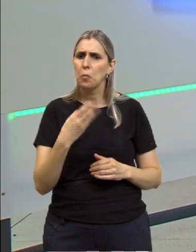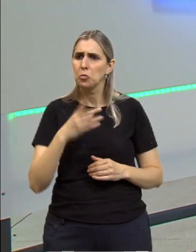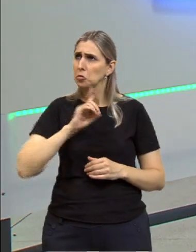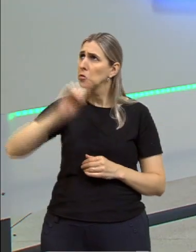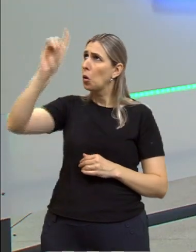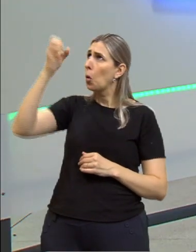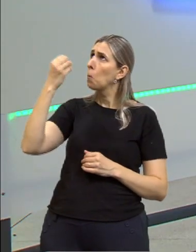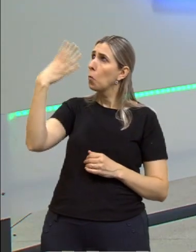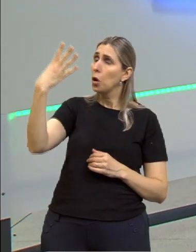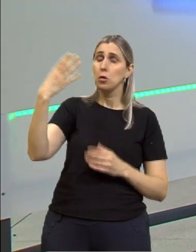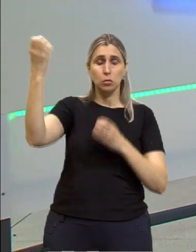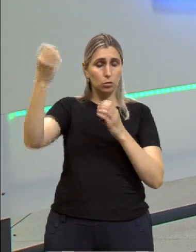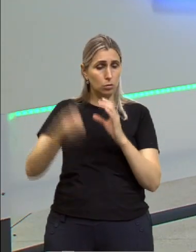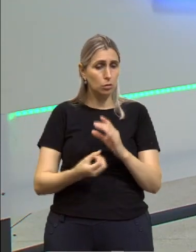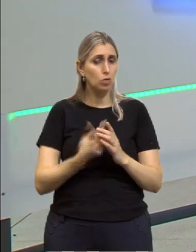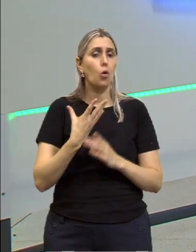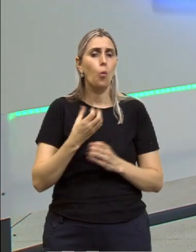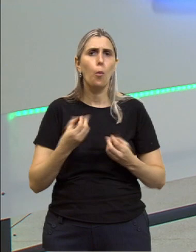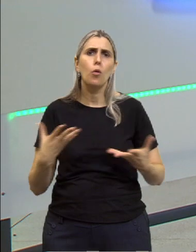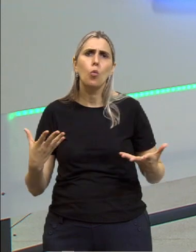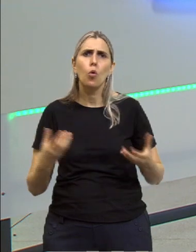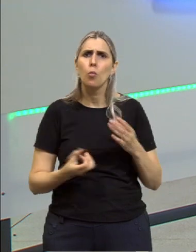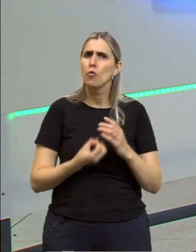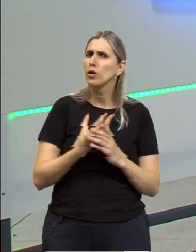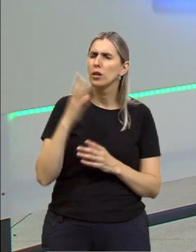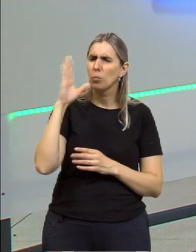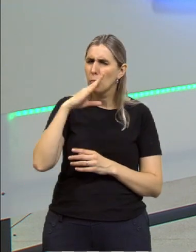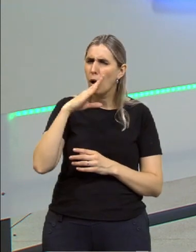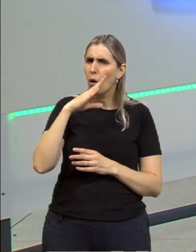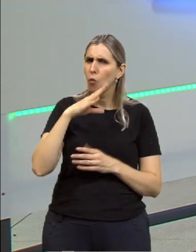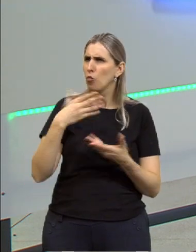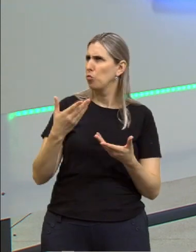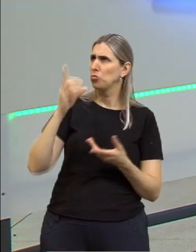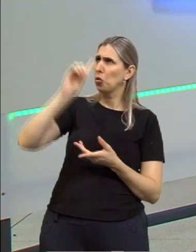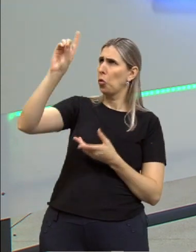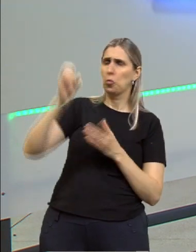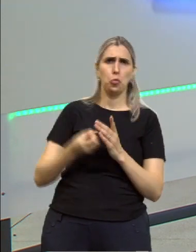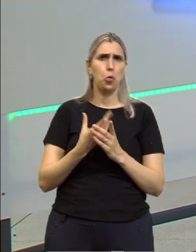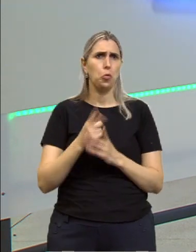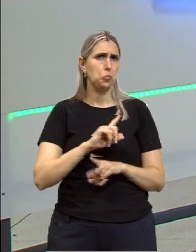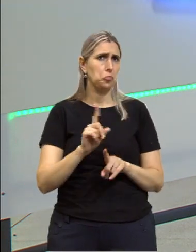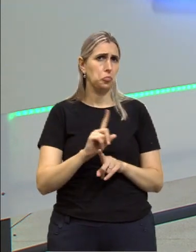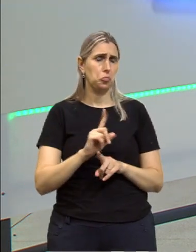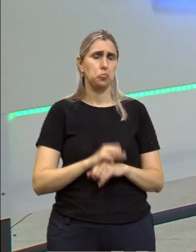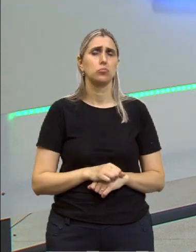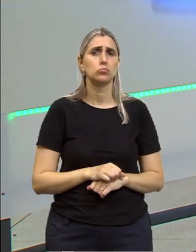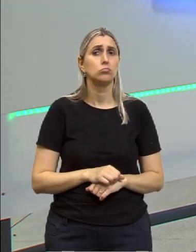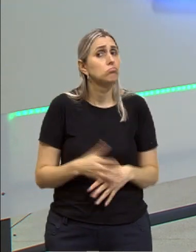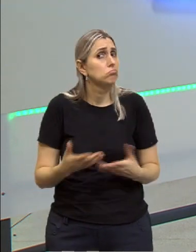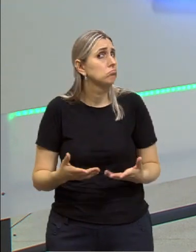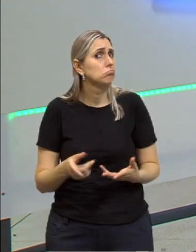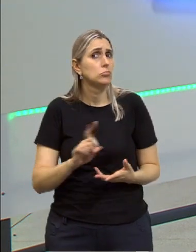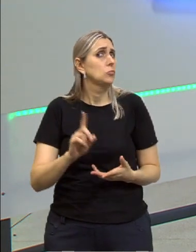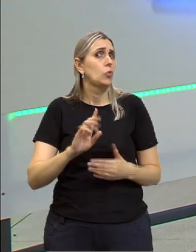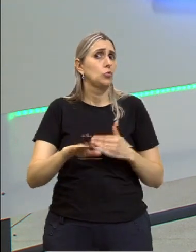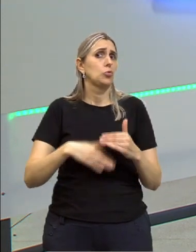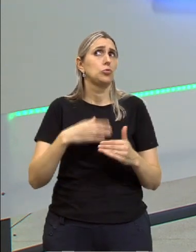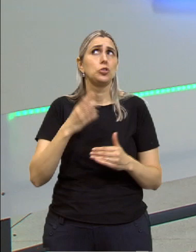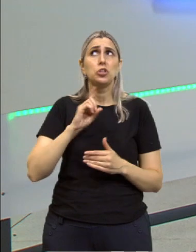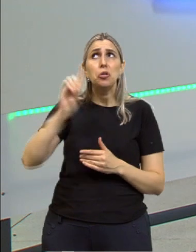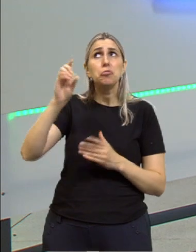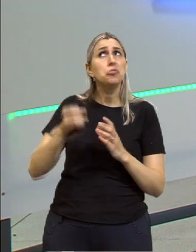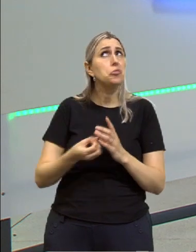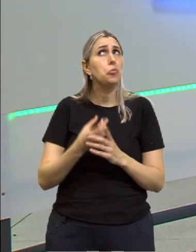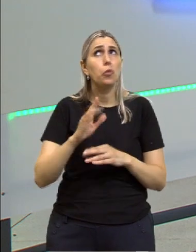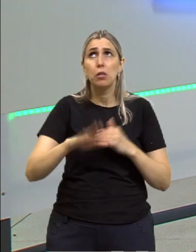Deus é o bem, Deus criou o bem, de onde surgiu o mal? Foi Deus que criou? Não, mas se Deus criou o mal, então ele não é totalmente bem.